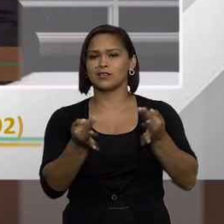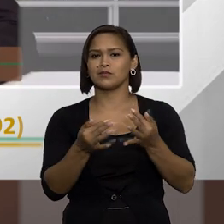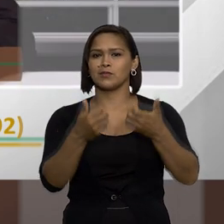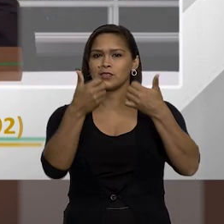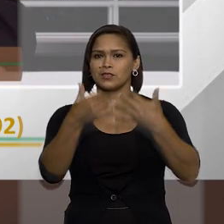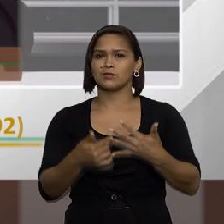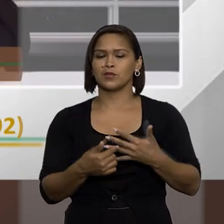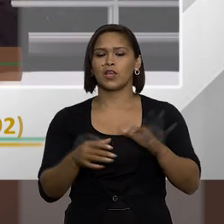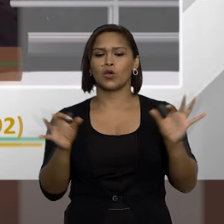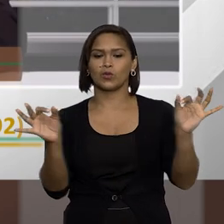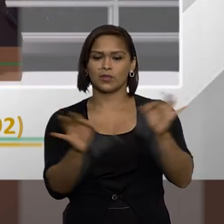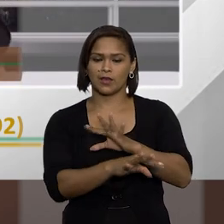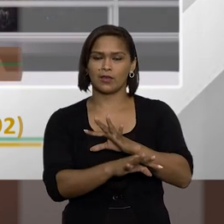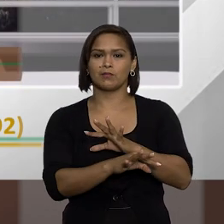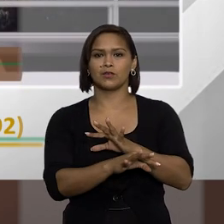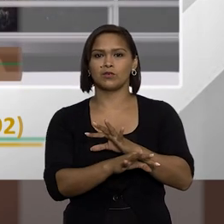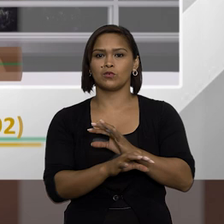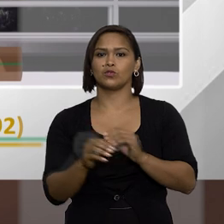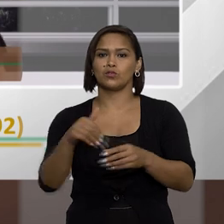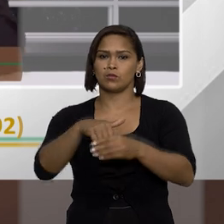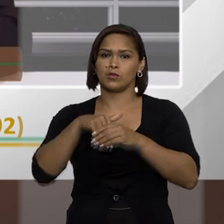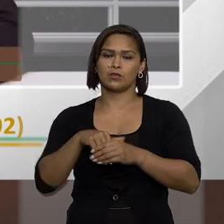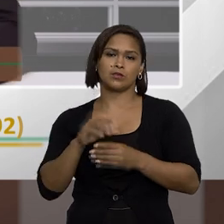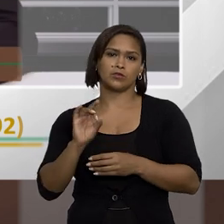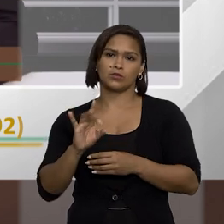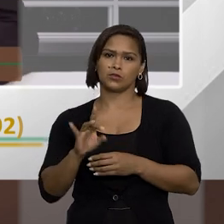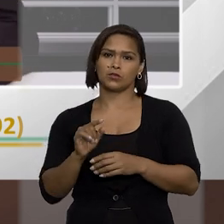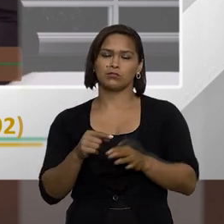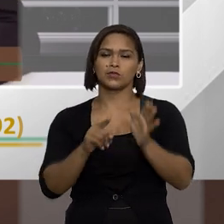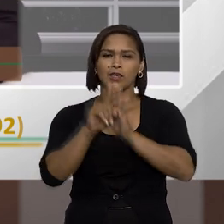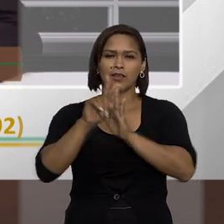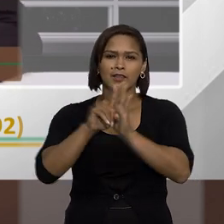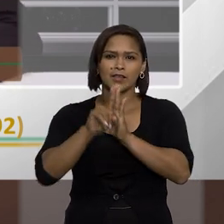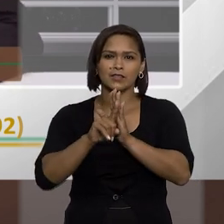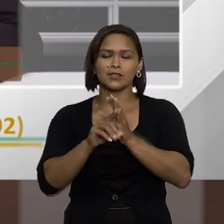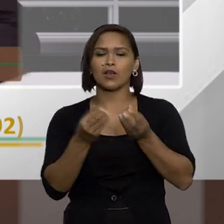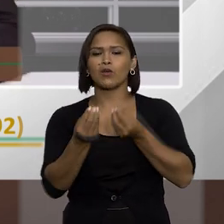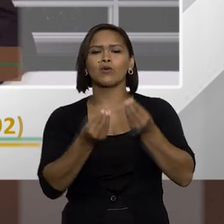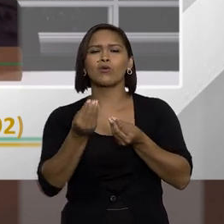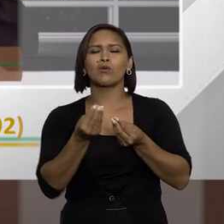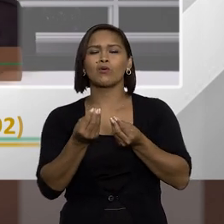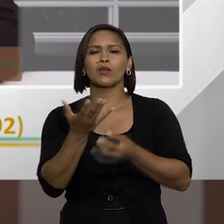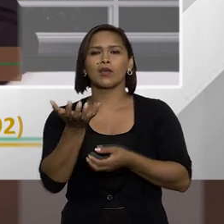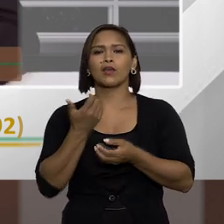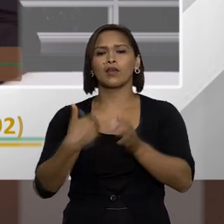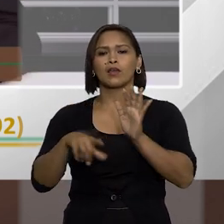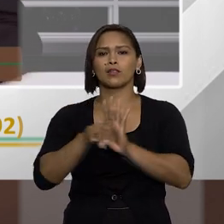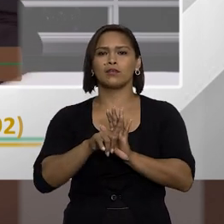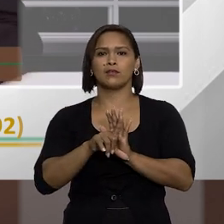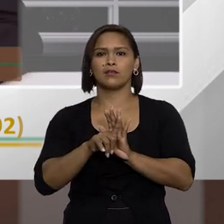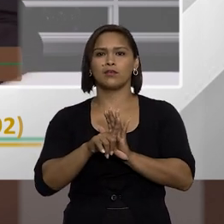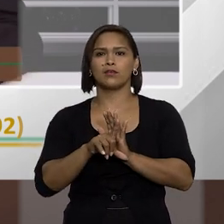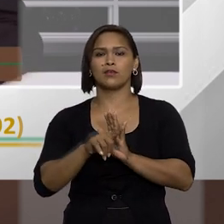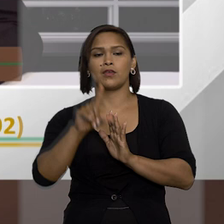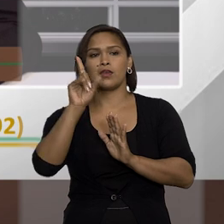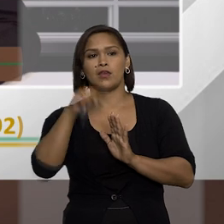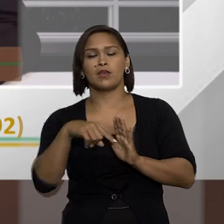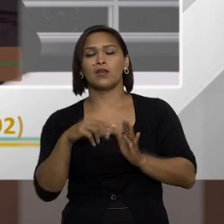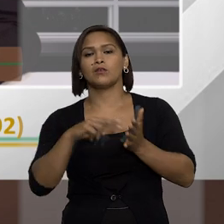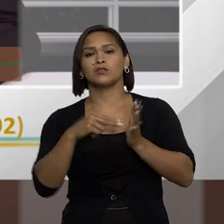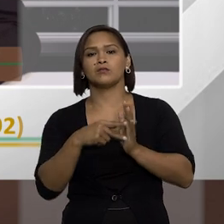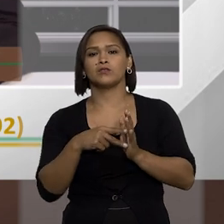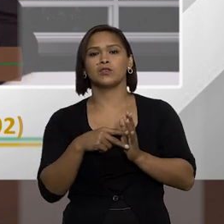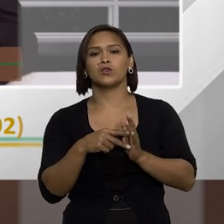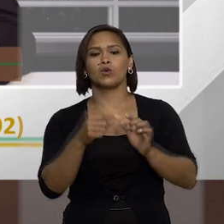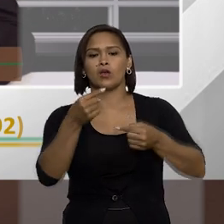simplesmente fala do término do mandato para a gente analisar bem qual que é a intenção da lei nesse caso é